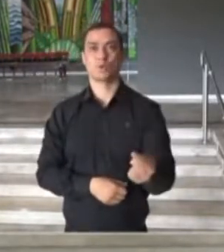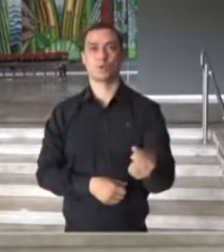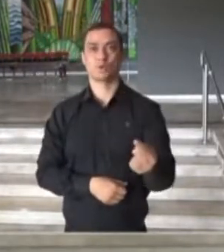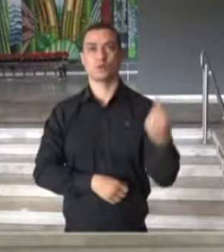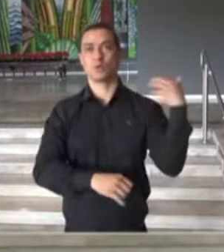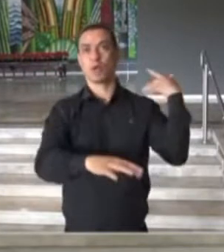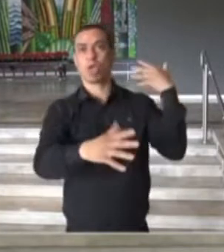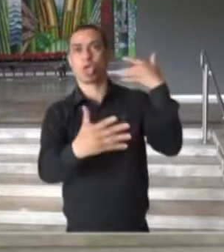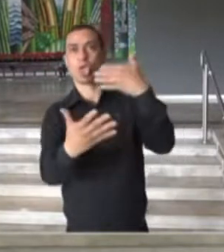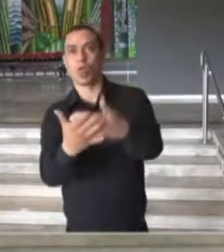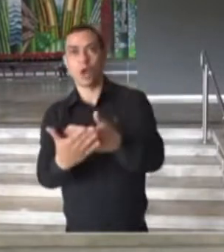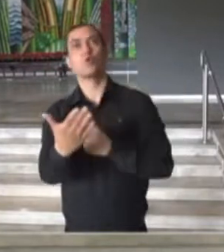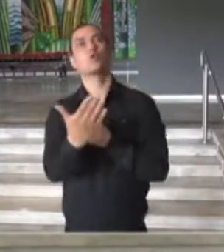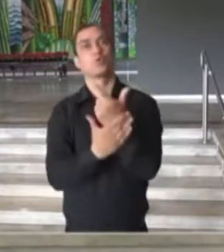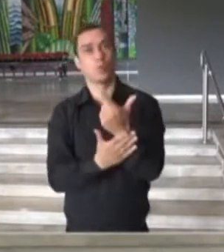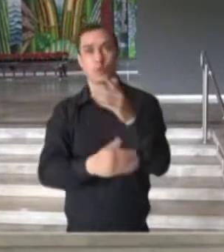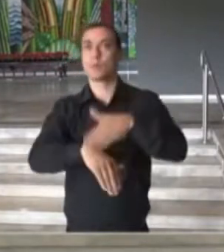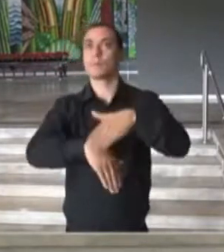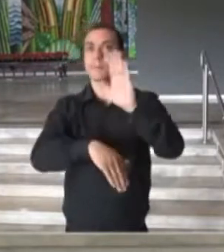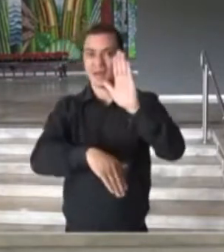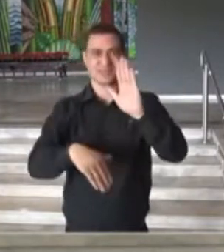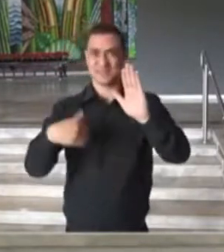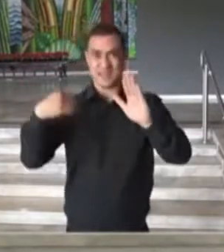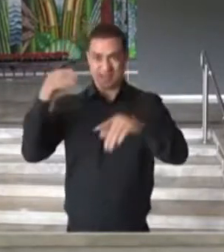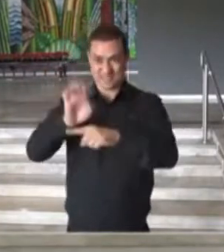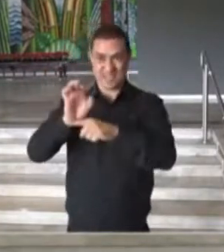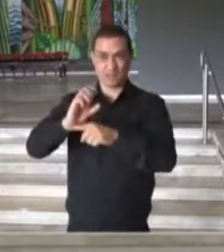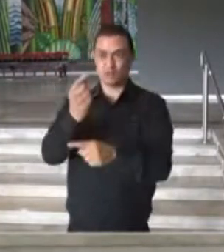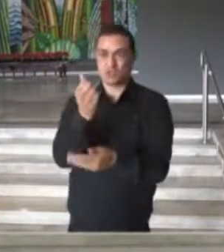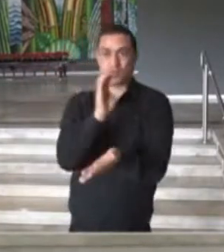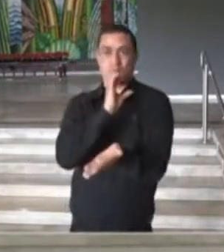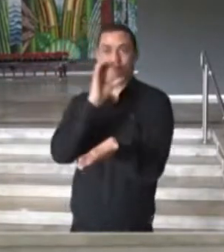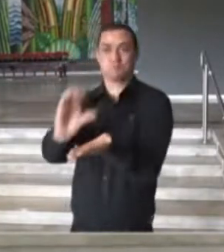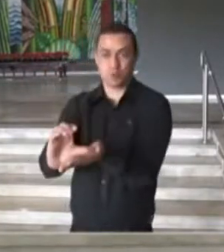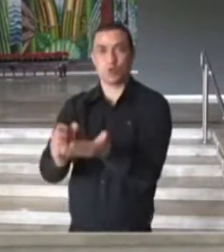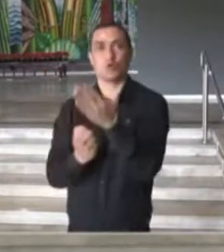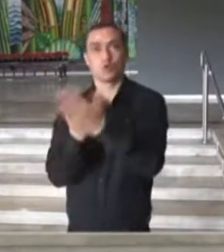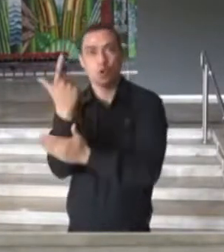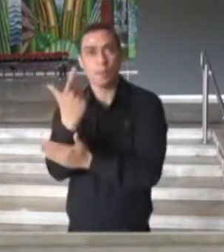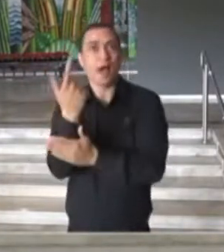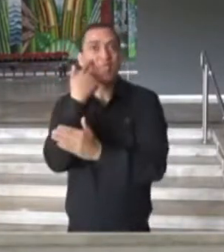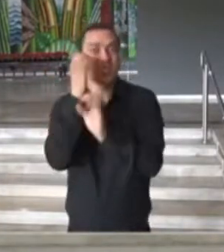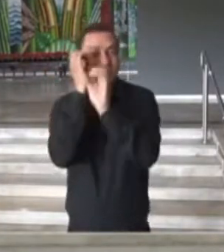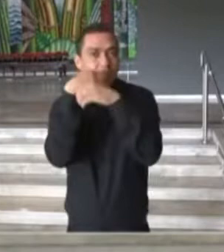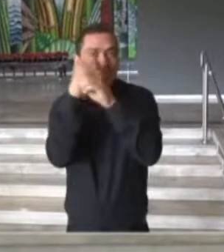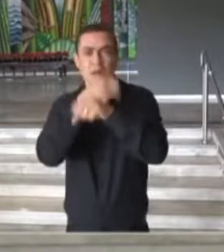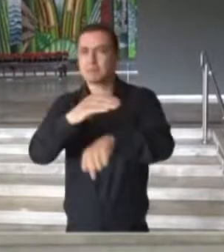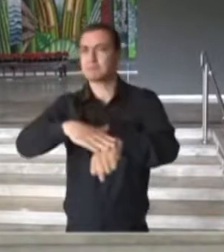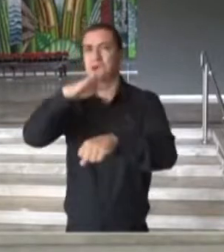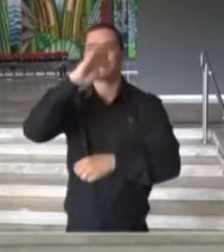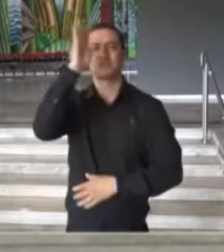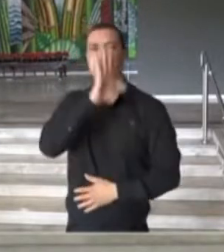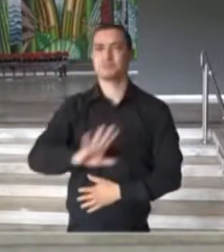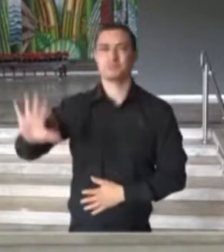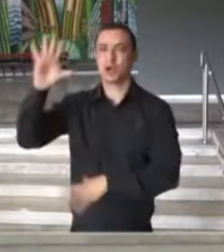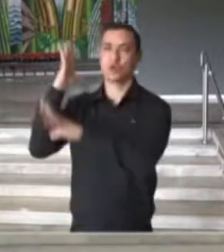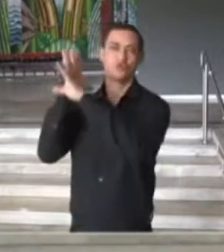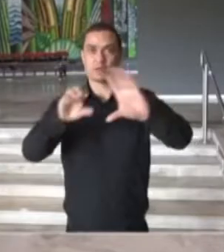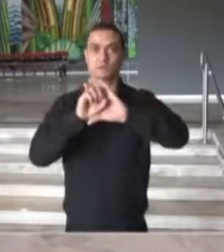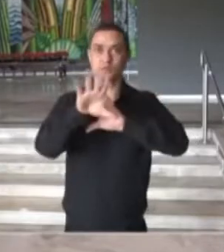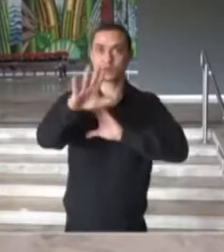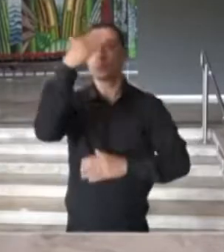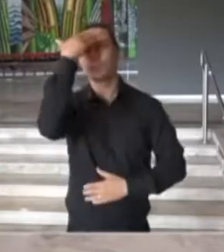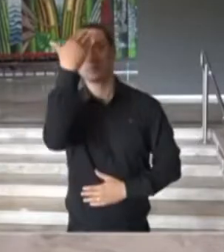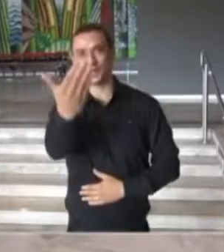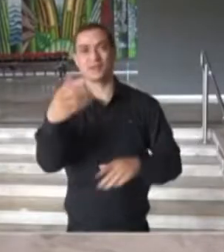da pandemia. É o estado com o maior investimento em testes e o que mais testou no Brasil até o presente momento.